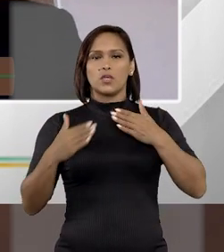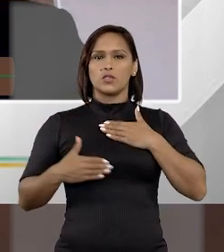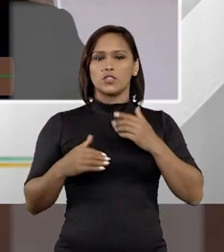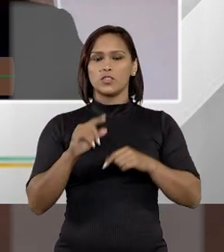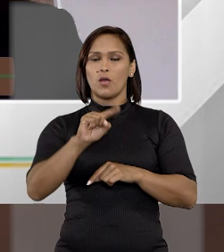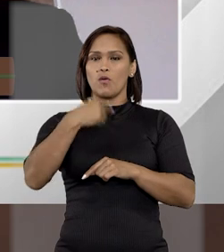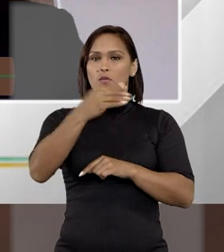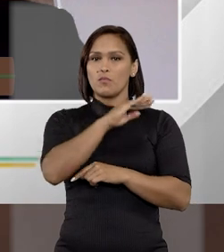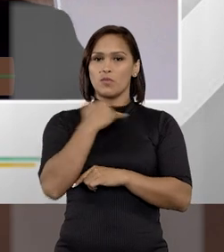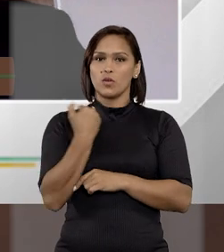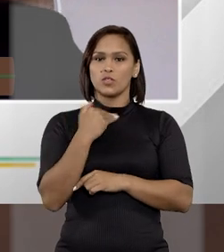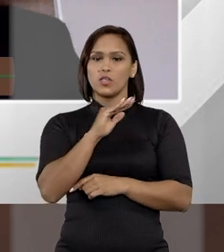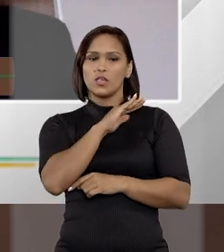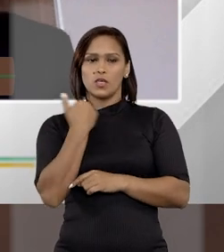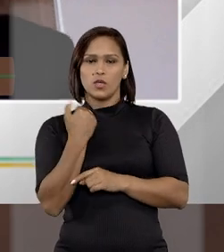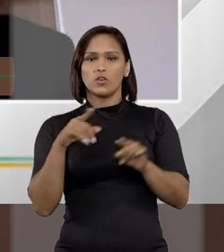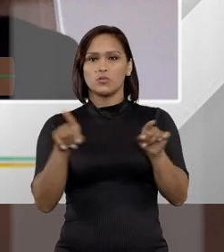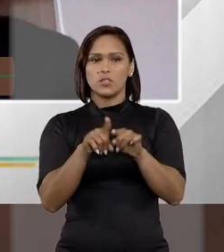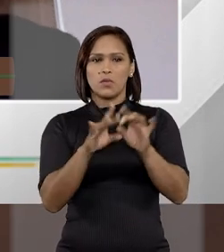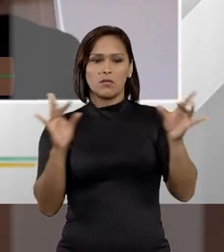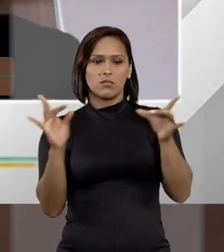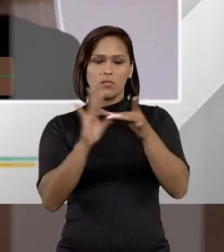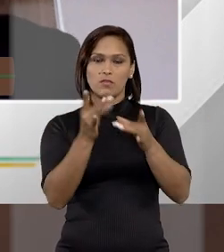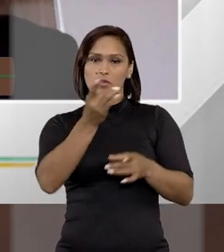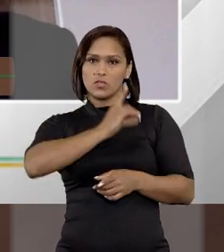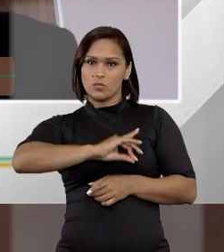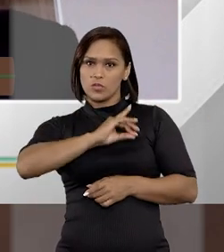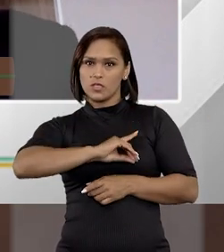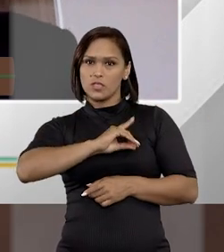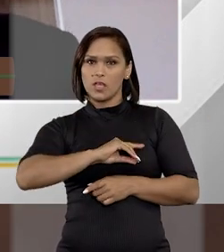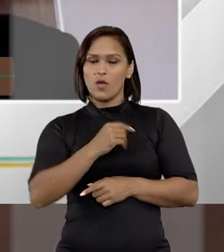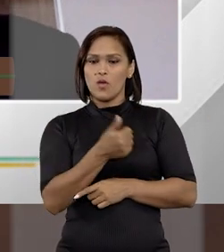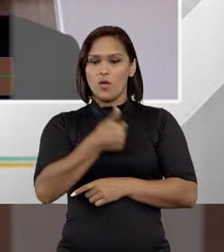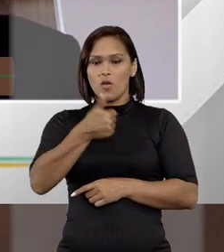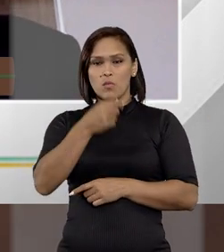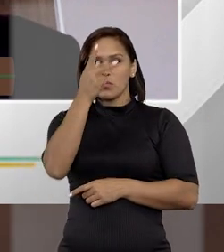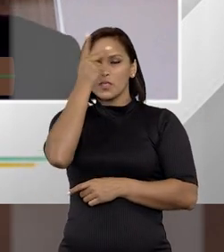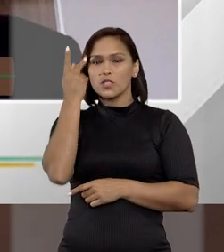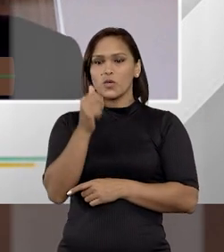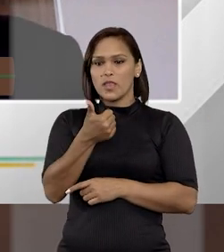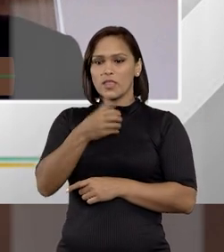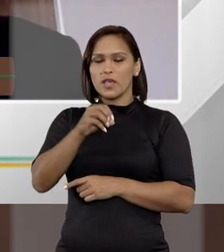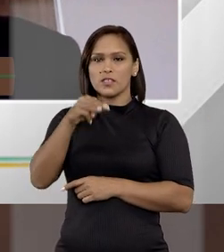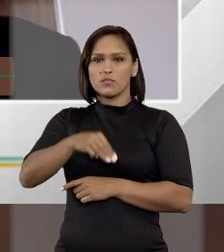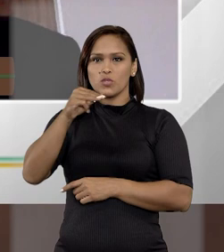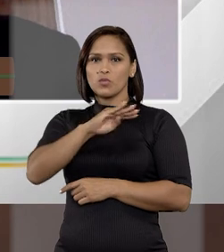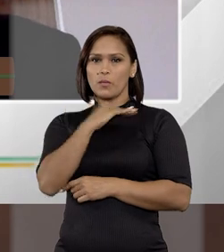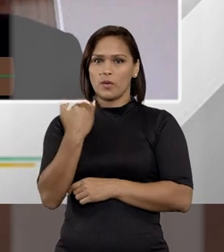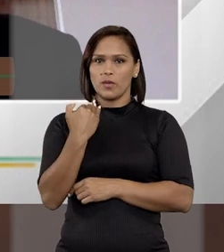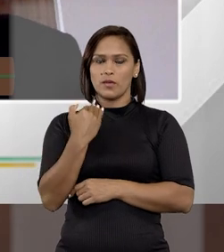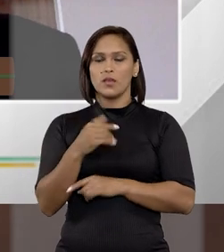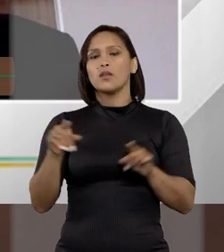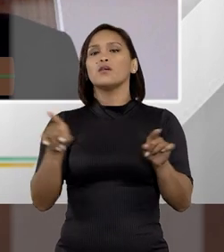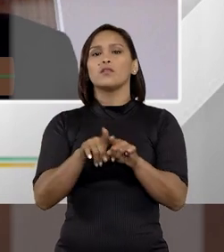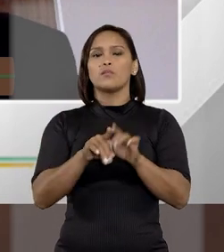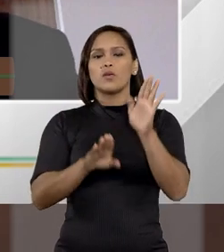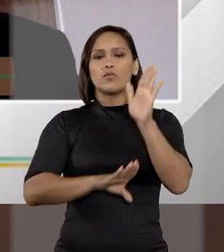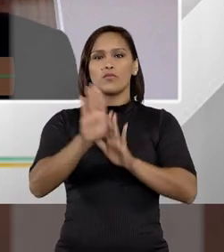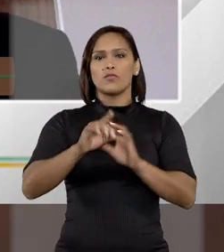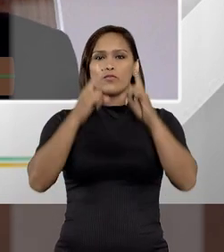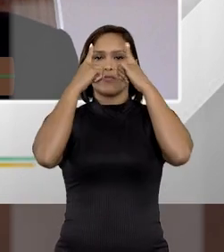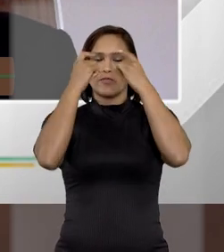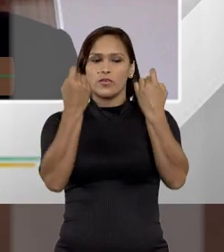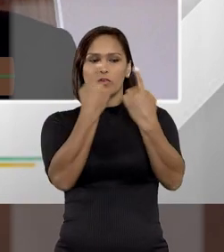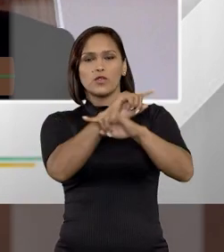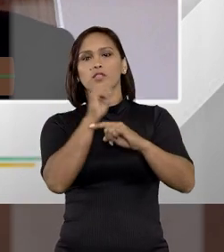corporal seguida de morte e óbitos decorrentes de intervenção policial, o que equivale a uma pessoa morta a cada 10 minutos. Houve também um aumento da